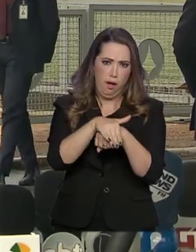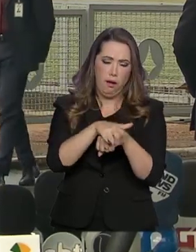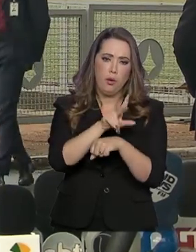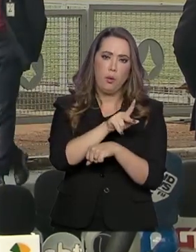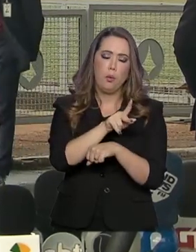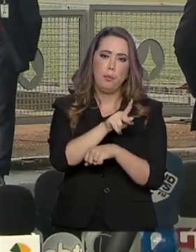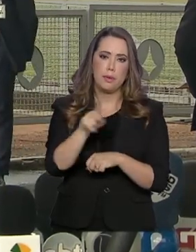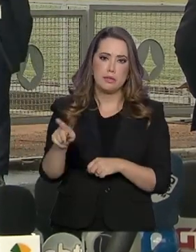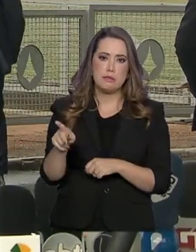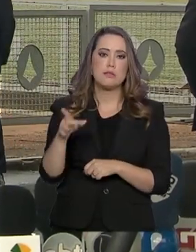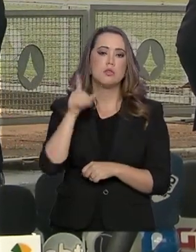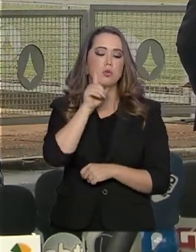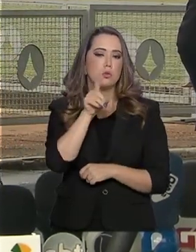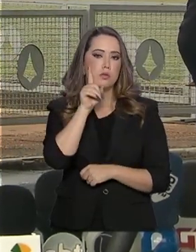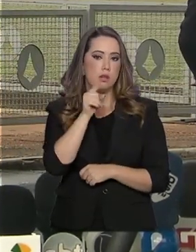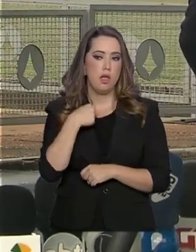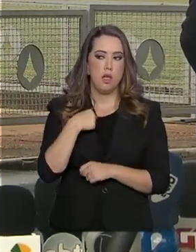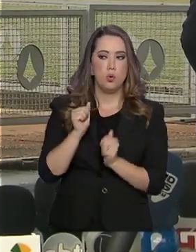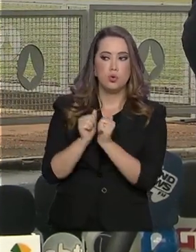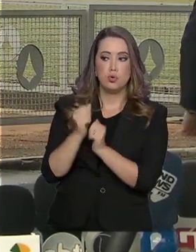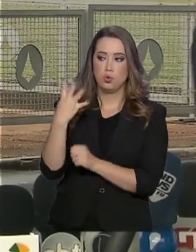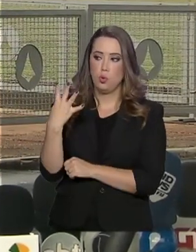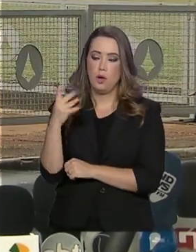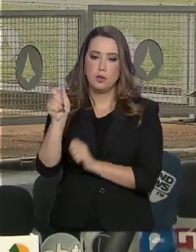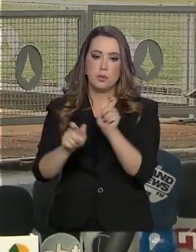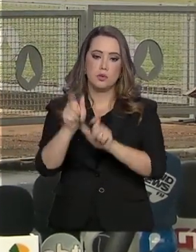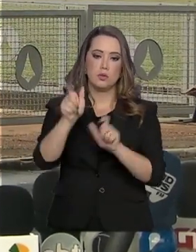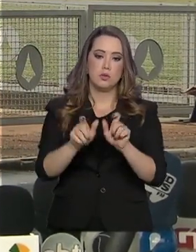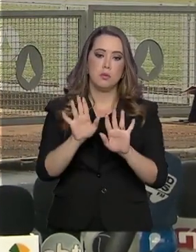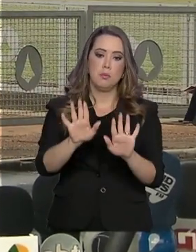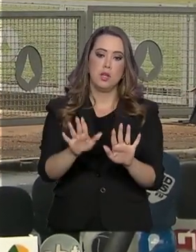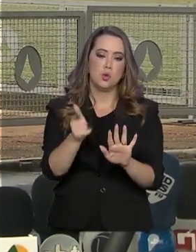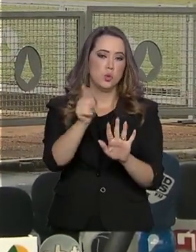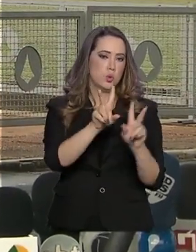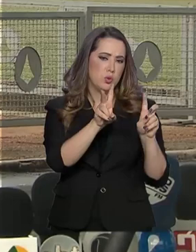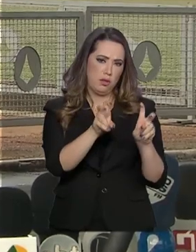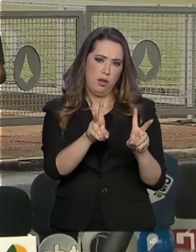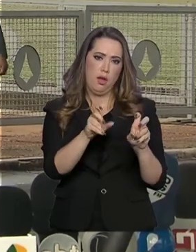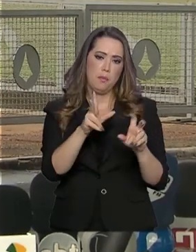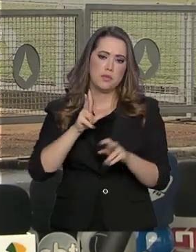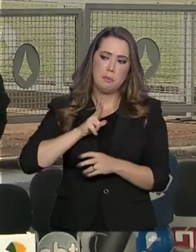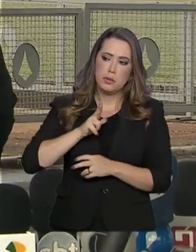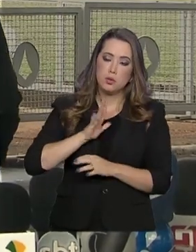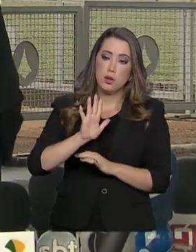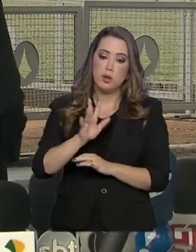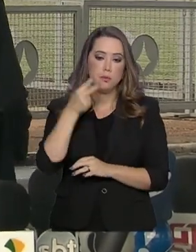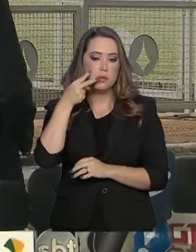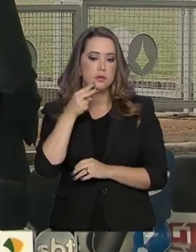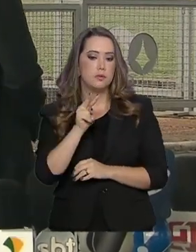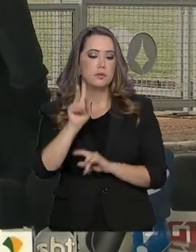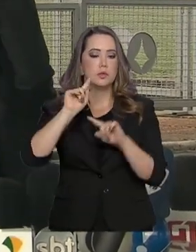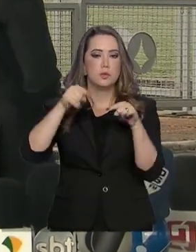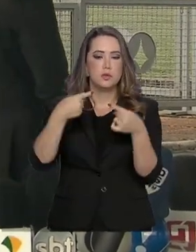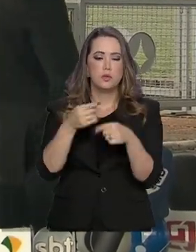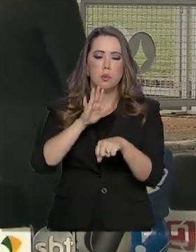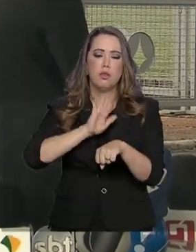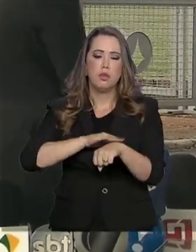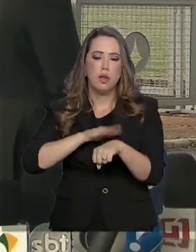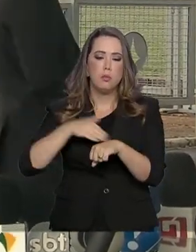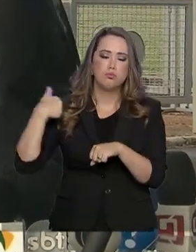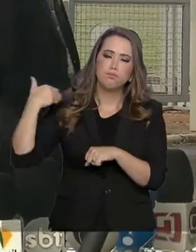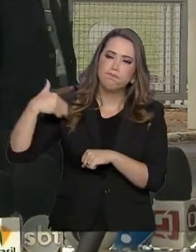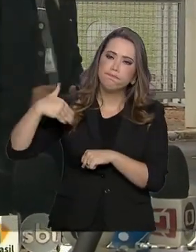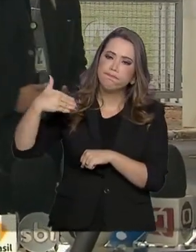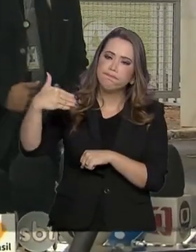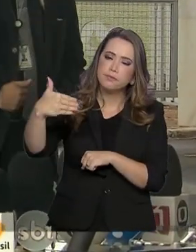Algumas coisas foram acertadas já, que vai ser tratada, desculpa aqui, vai ser tratada reservadamente. Mas eu vejo que, depois de longos anos,